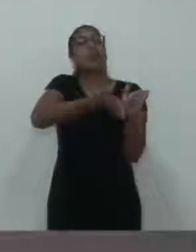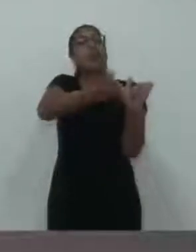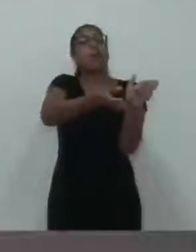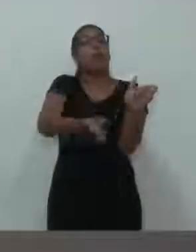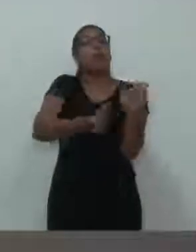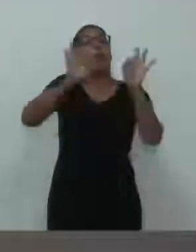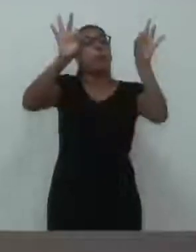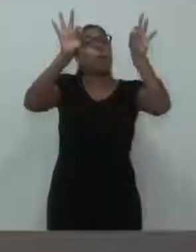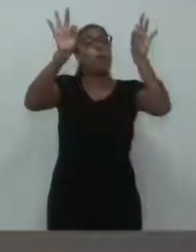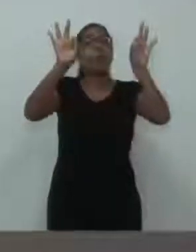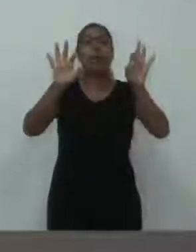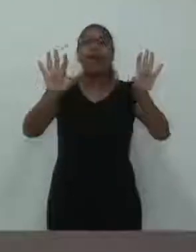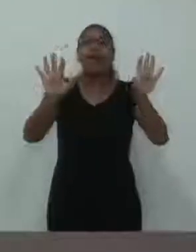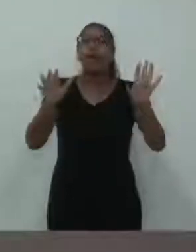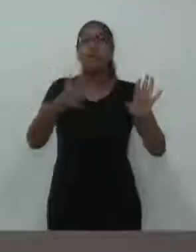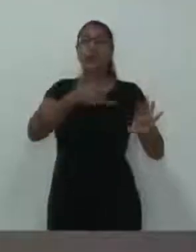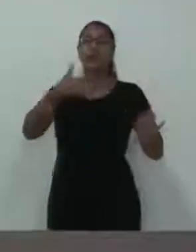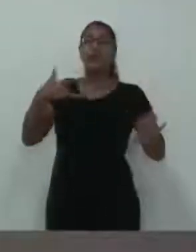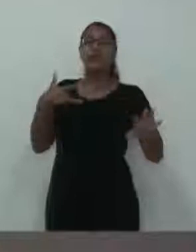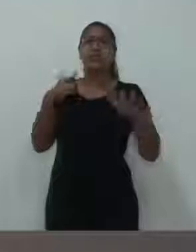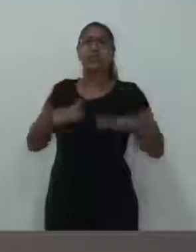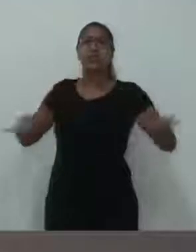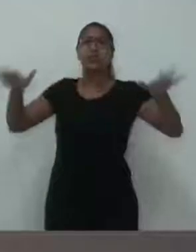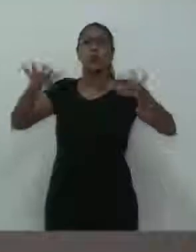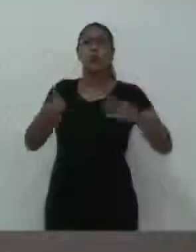das prioridades do cidadão.